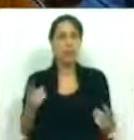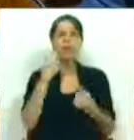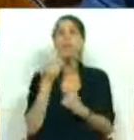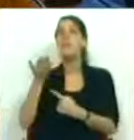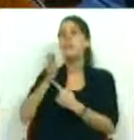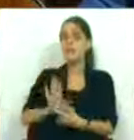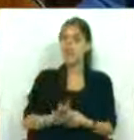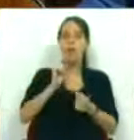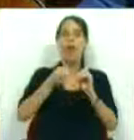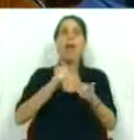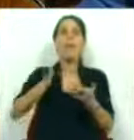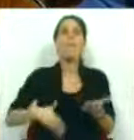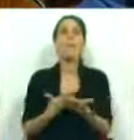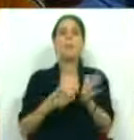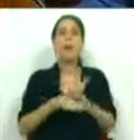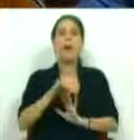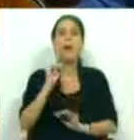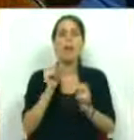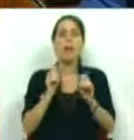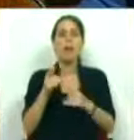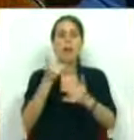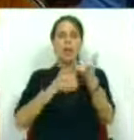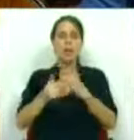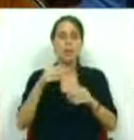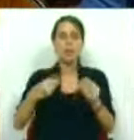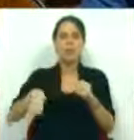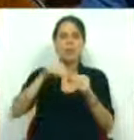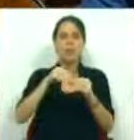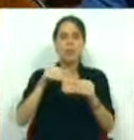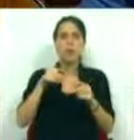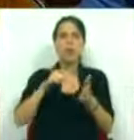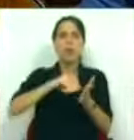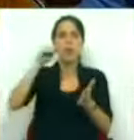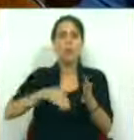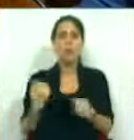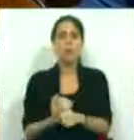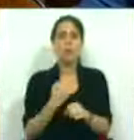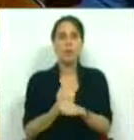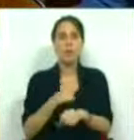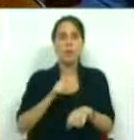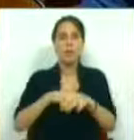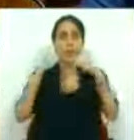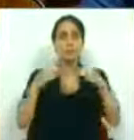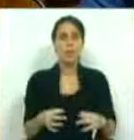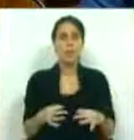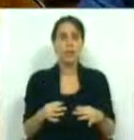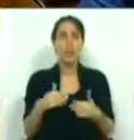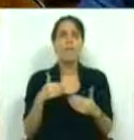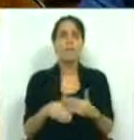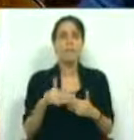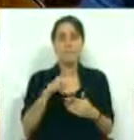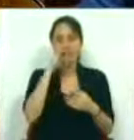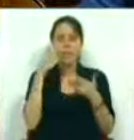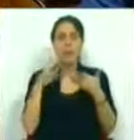Exemplo disso é a proposta de lei que visa à renovação extraordinária dos contratos de trabalho, temos certo que irá,